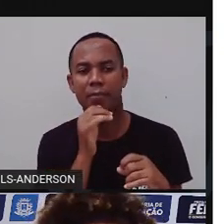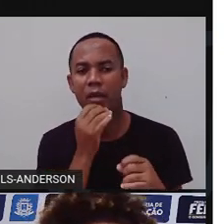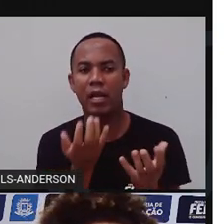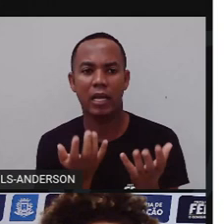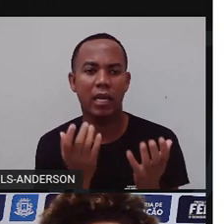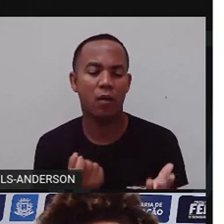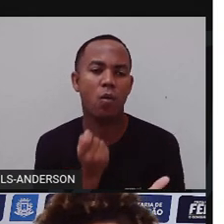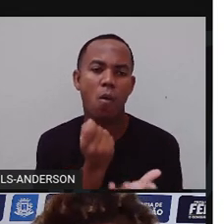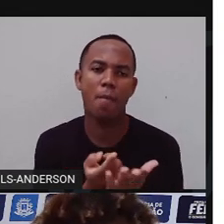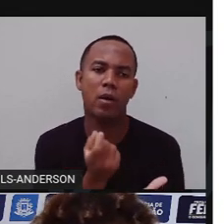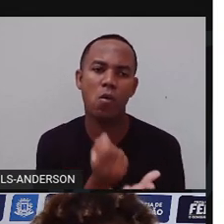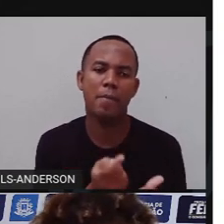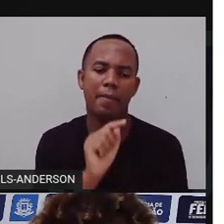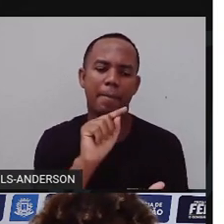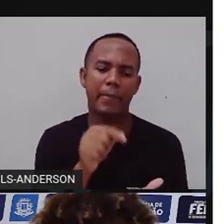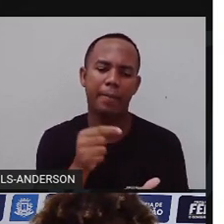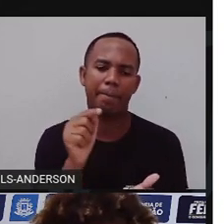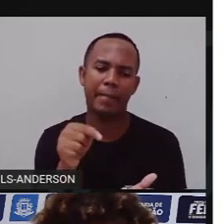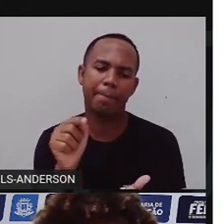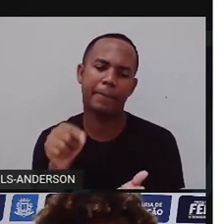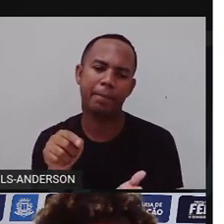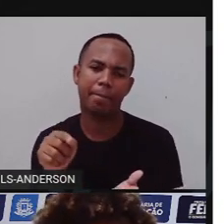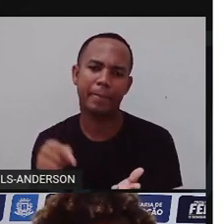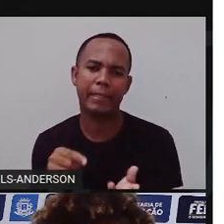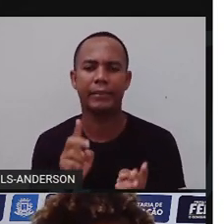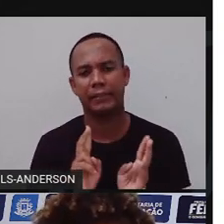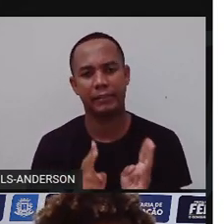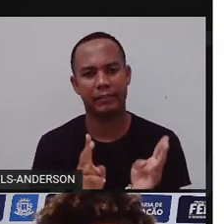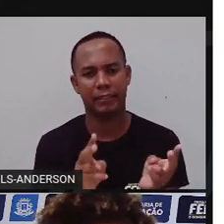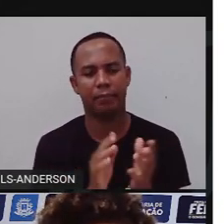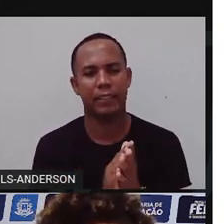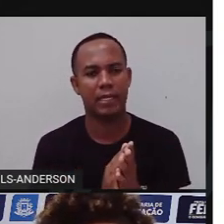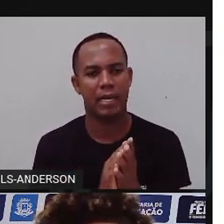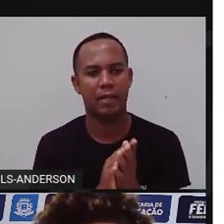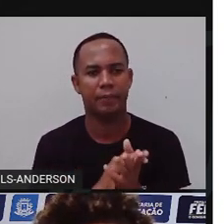utilizou a vírgula, não é isso? Ou para dizer.